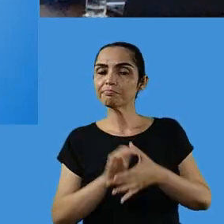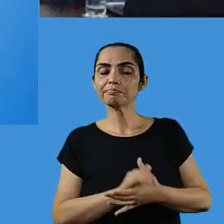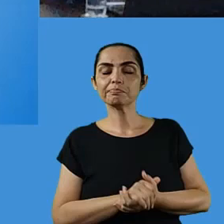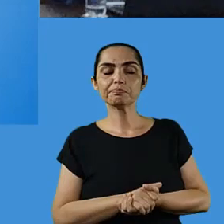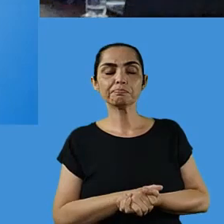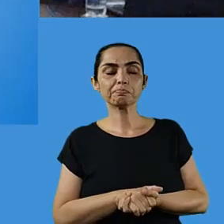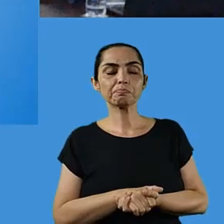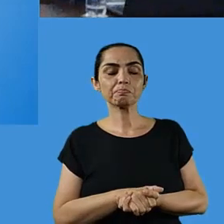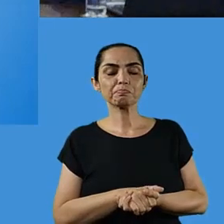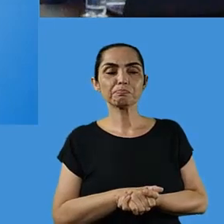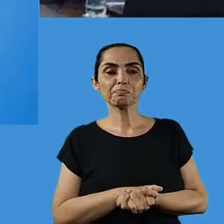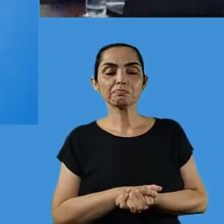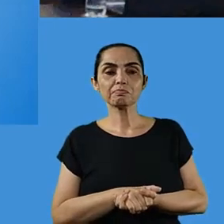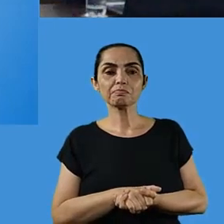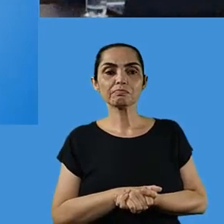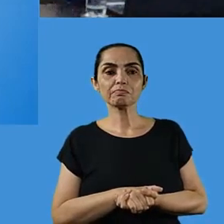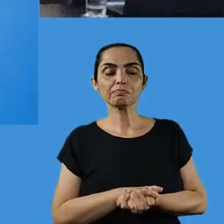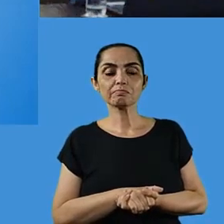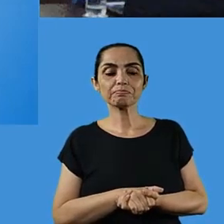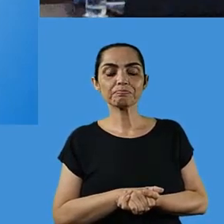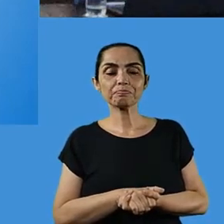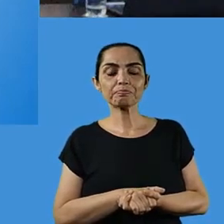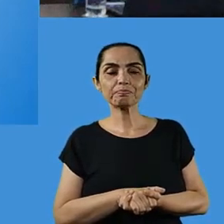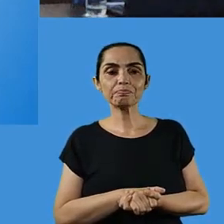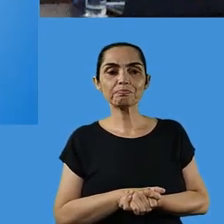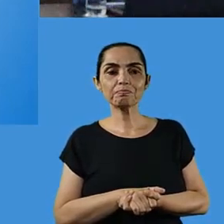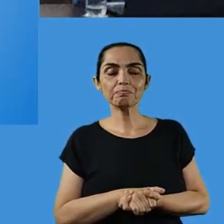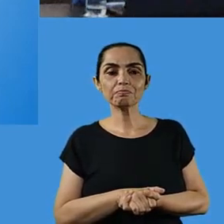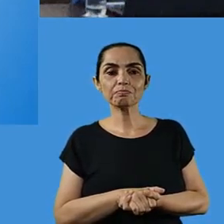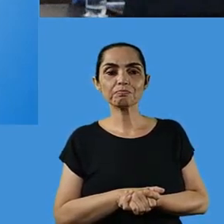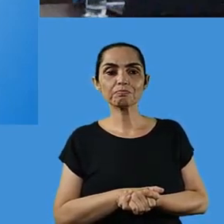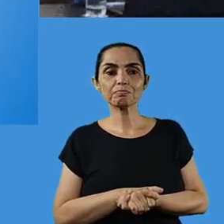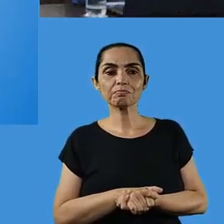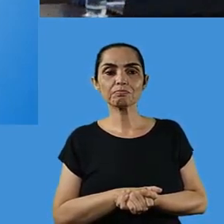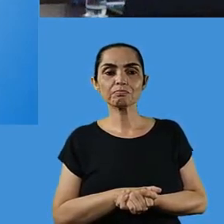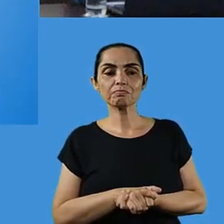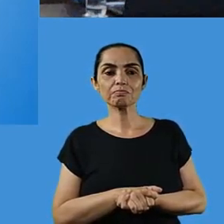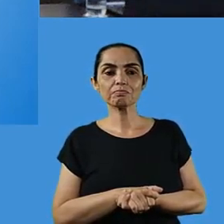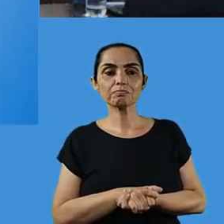bom, outro detalhe.